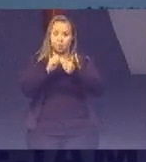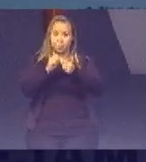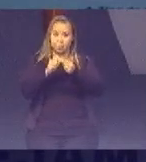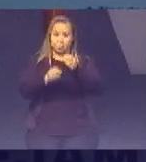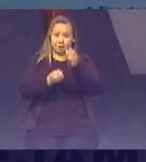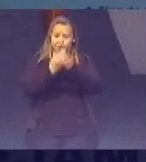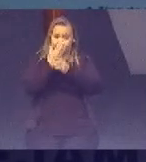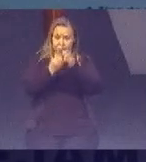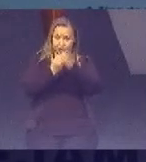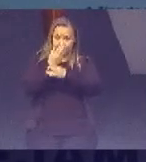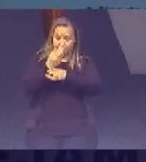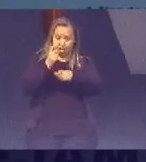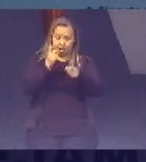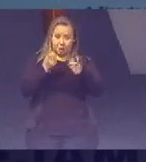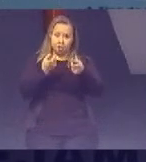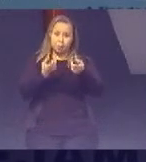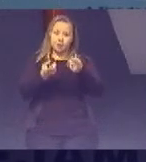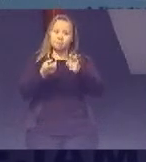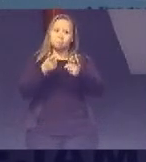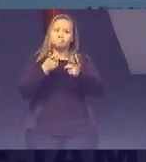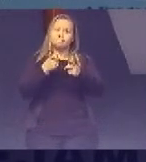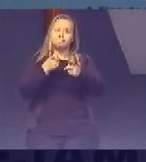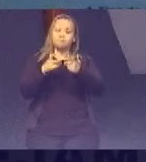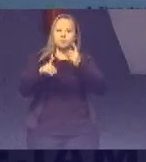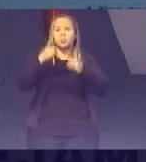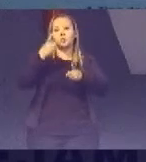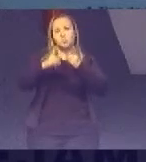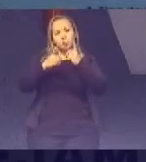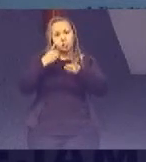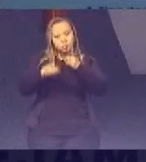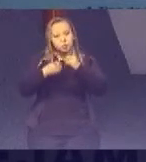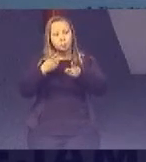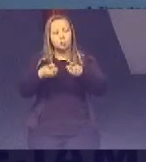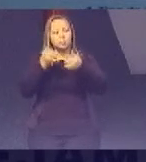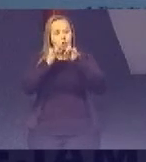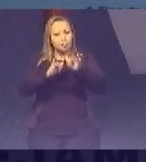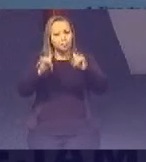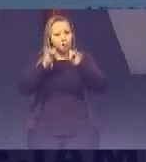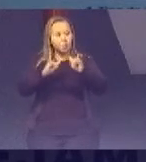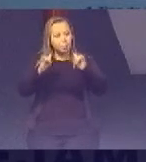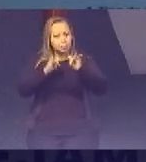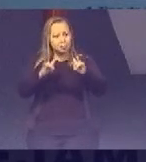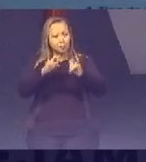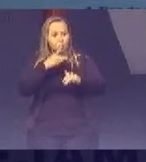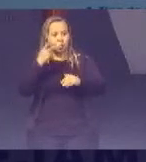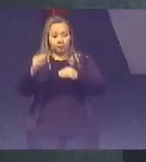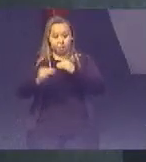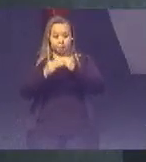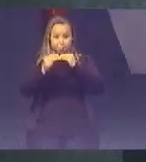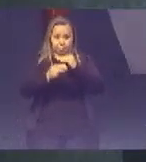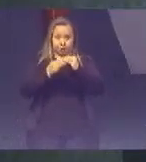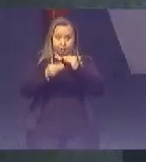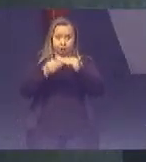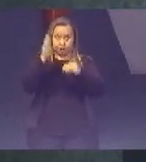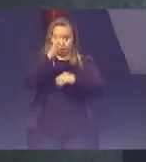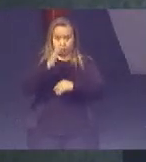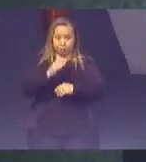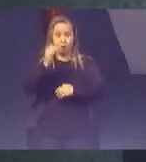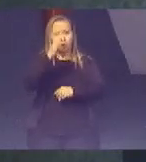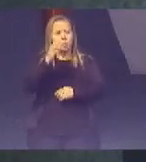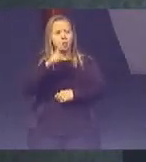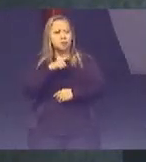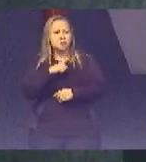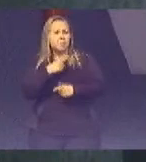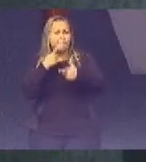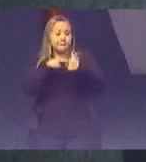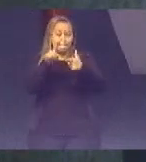discussão No campo Da informação Que tem a ver Com as metas De implementação Para o Brasil No Brasil Nós temos muito